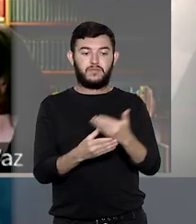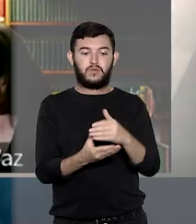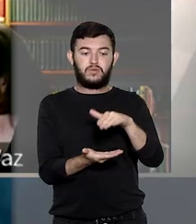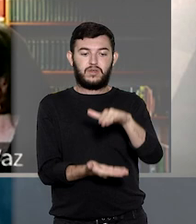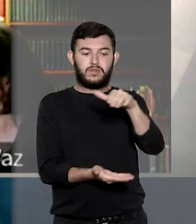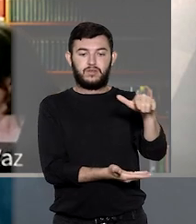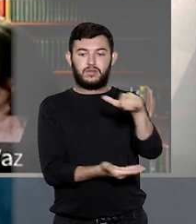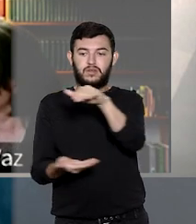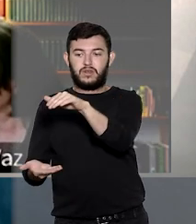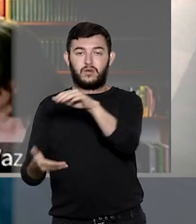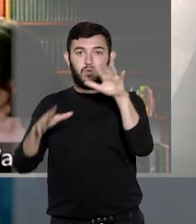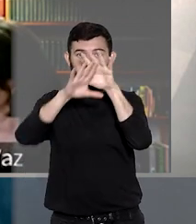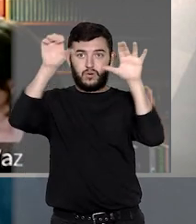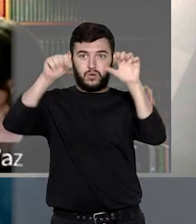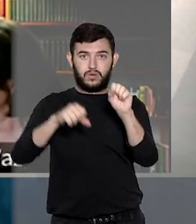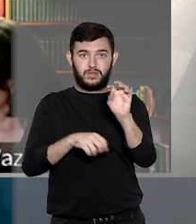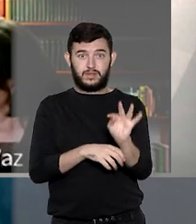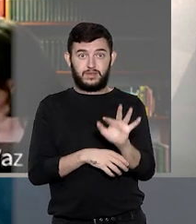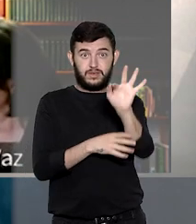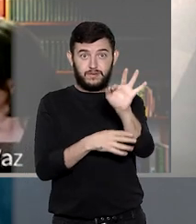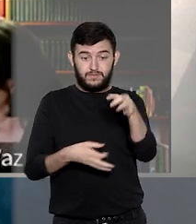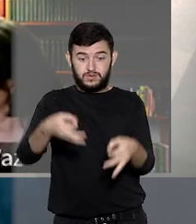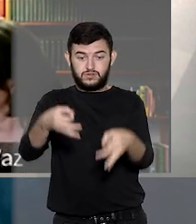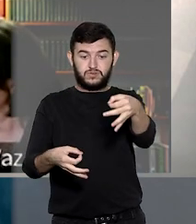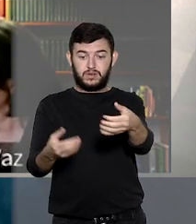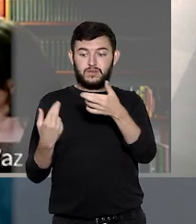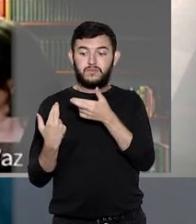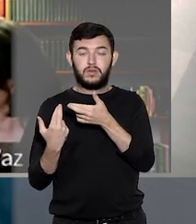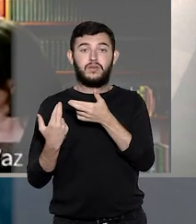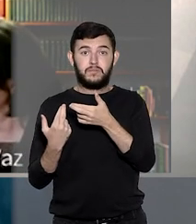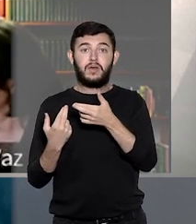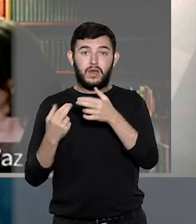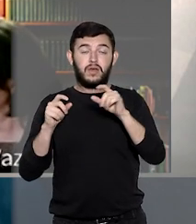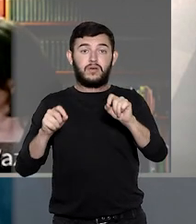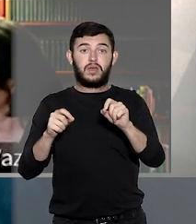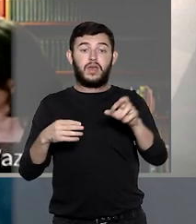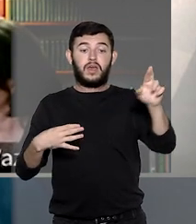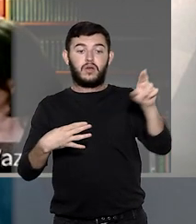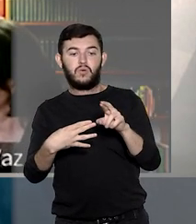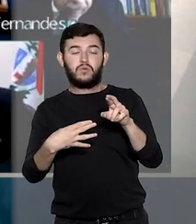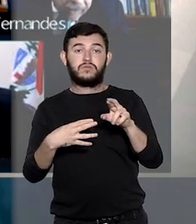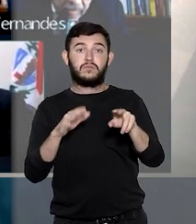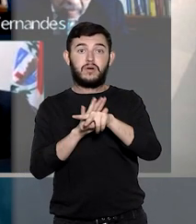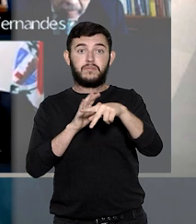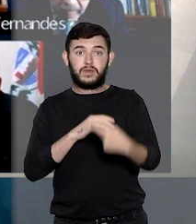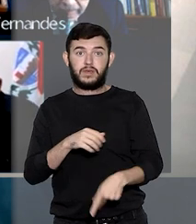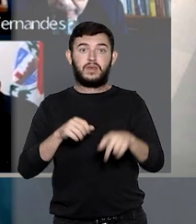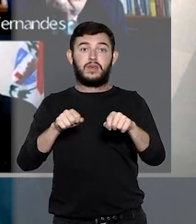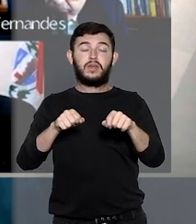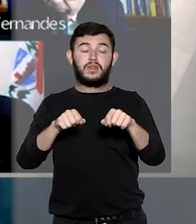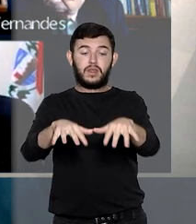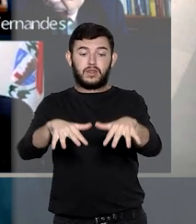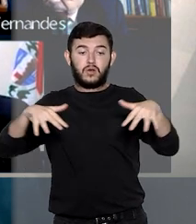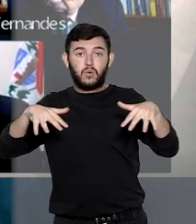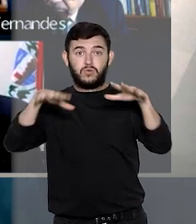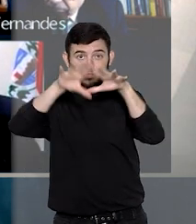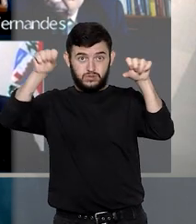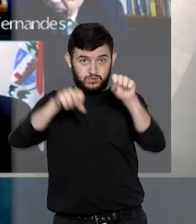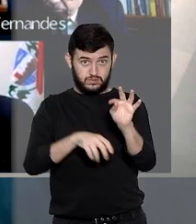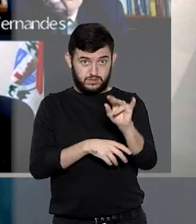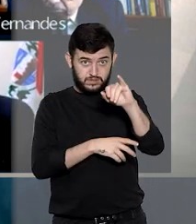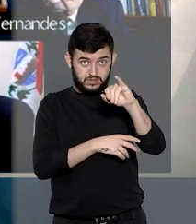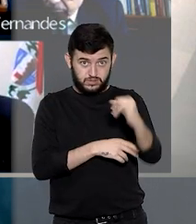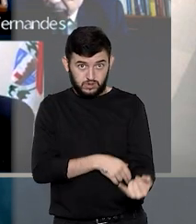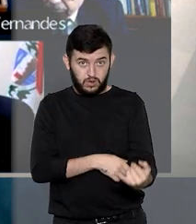Federal de recursos extraordinários interpostos contra a decisão da Corte Especial do STJ, que em março deste ano